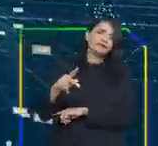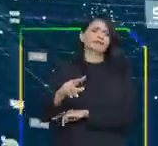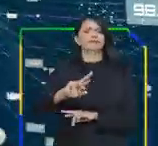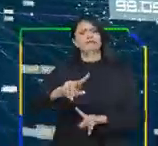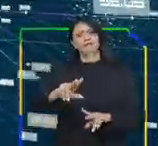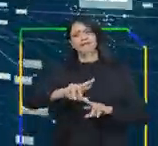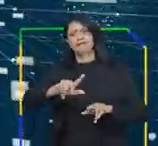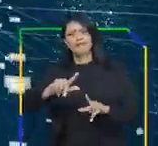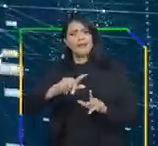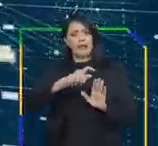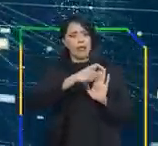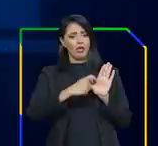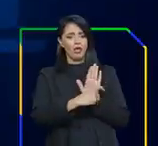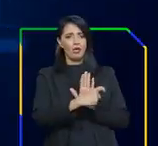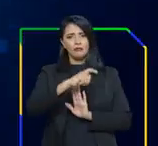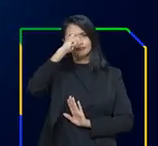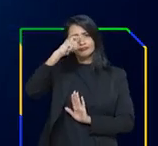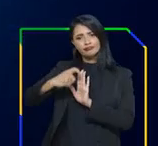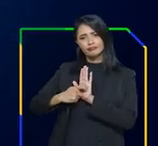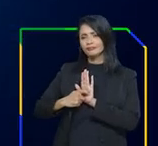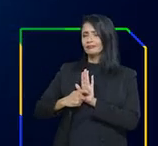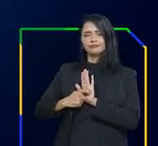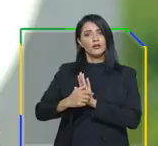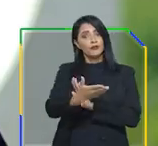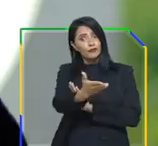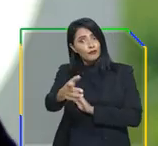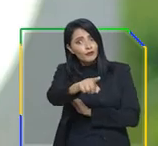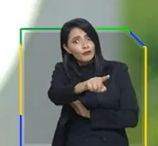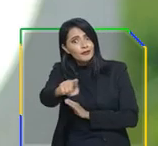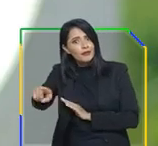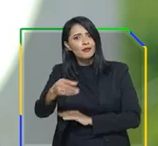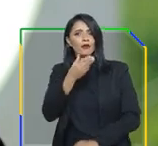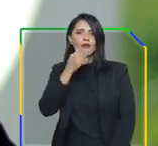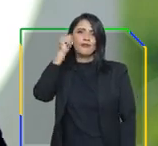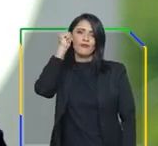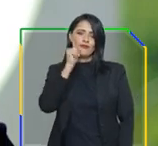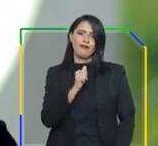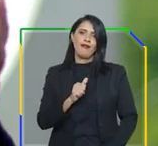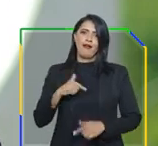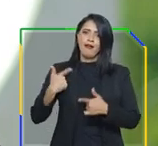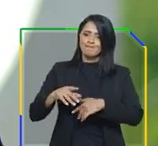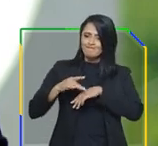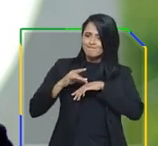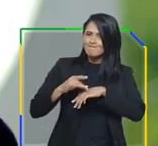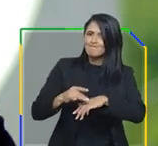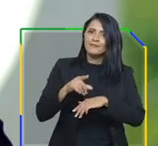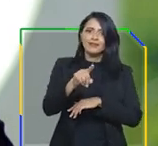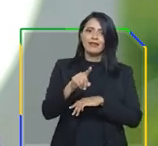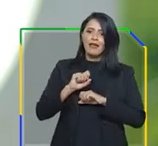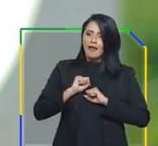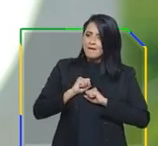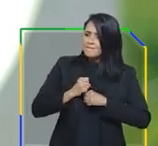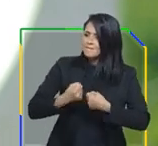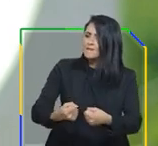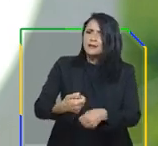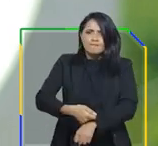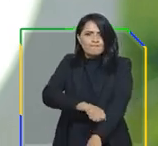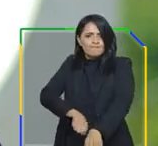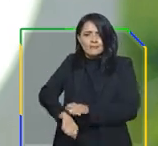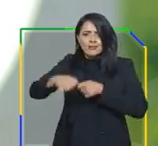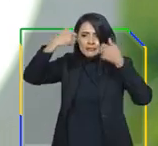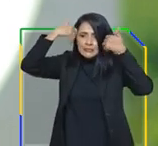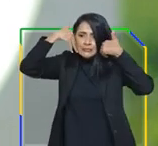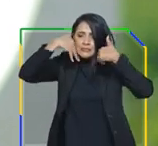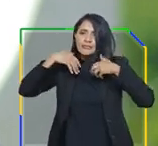aplicativos, os algoritmos ou a inteligência artificial. São vocês, homens e mulheres, de carne e osso, que fazem